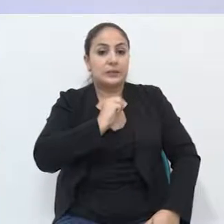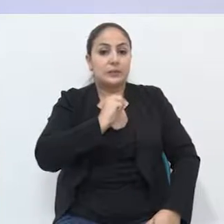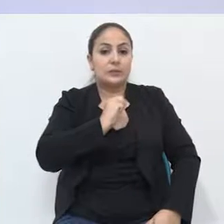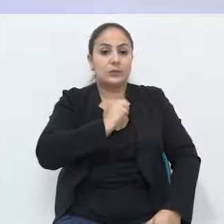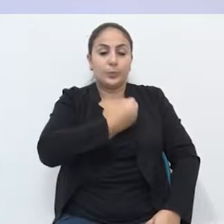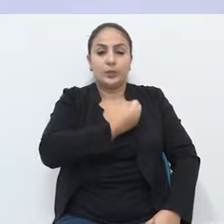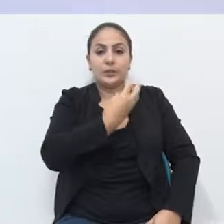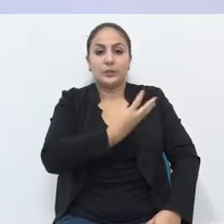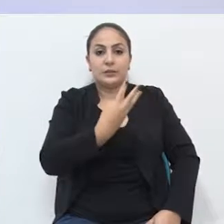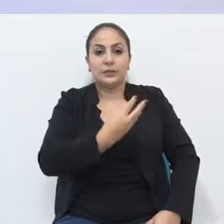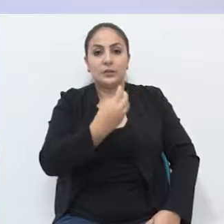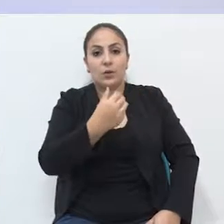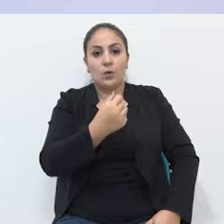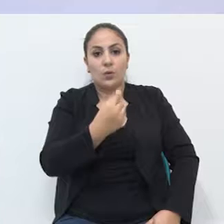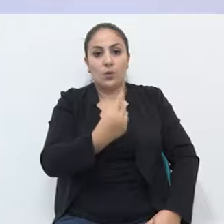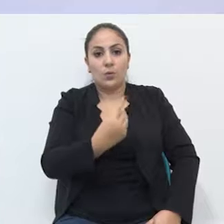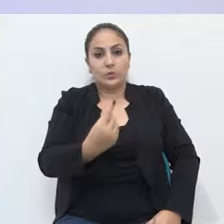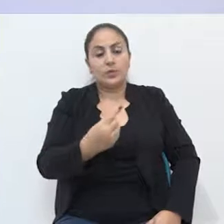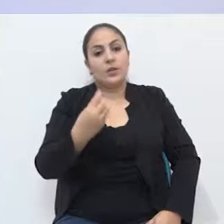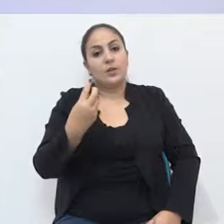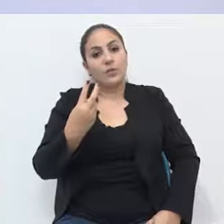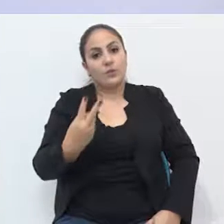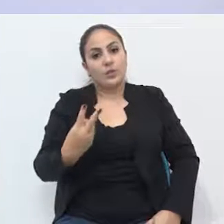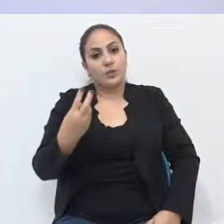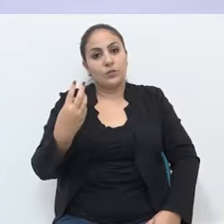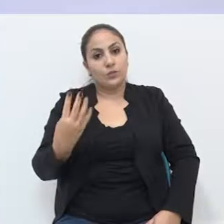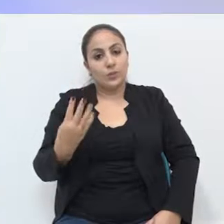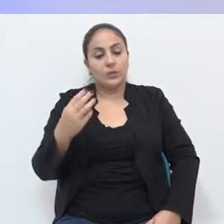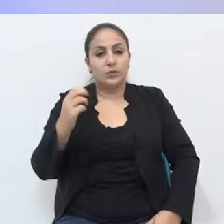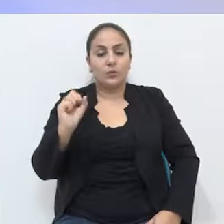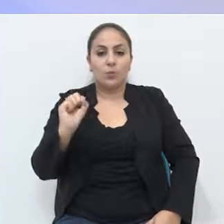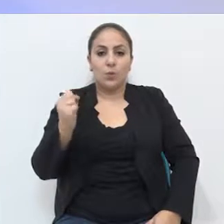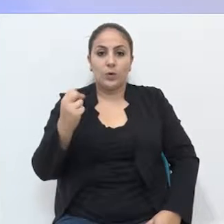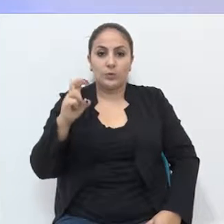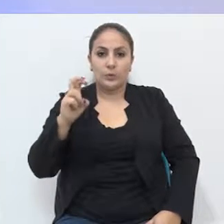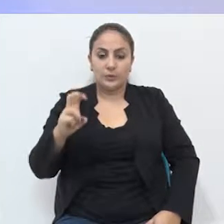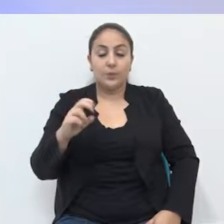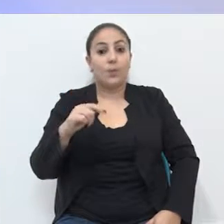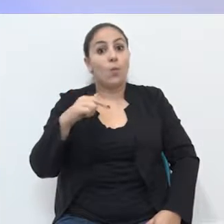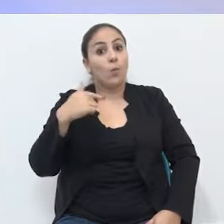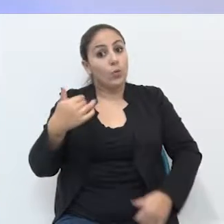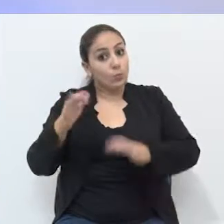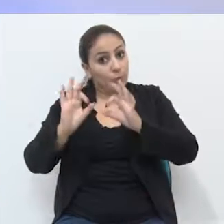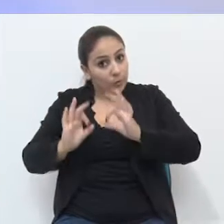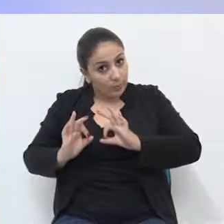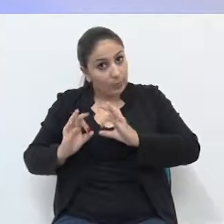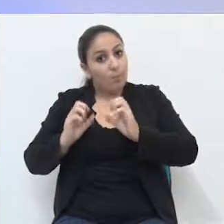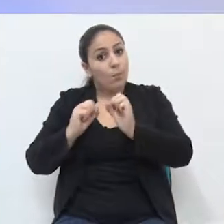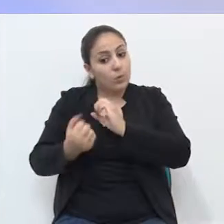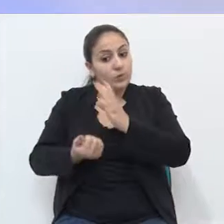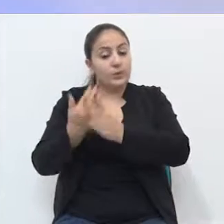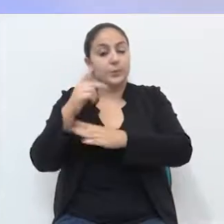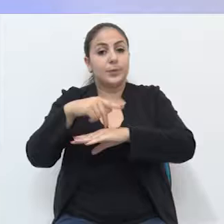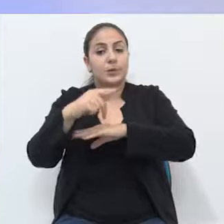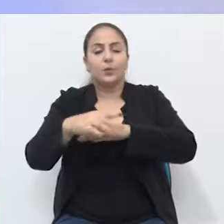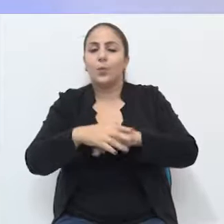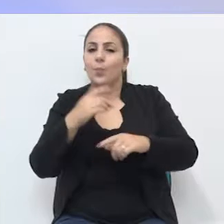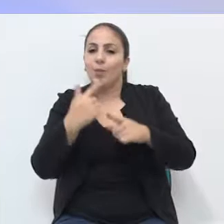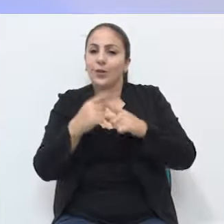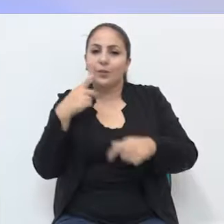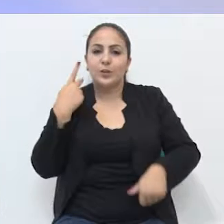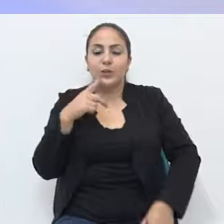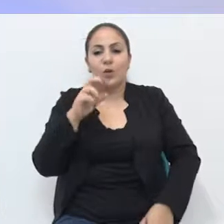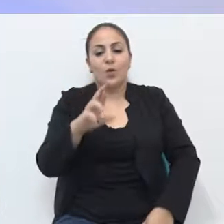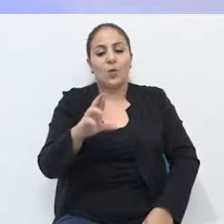telefone 3311 2485. E outro programa pode ser criado em Passo Fundo.